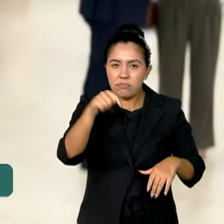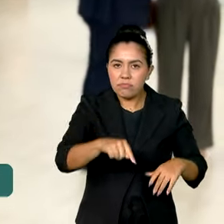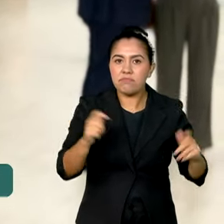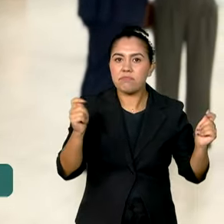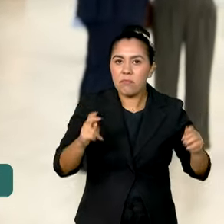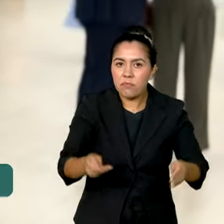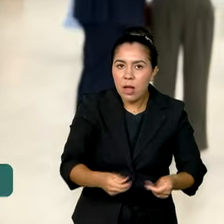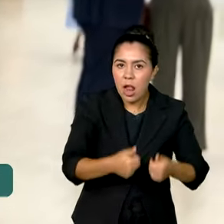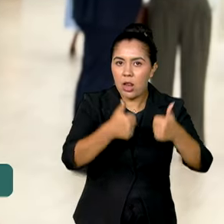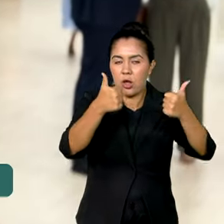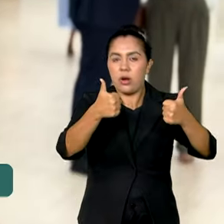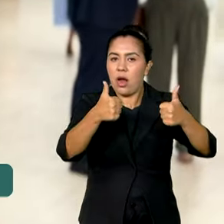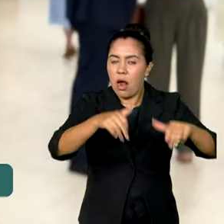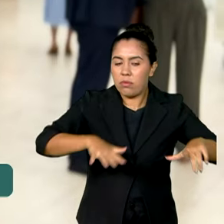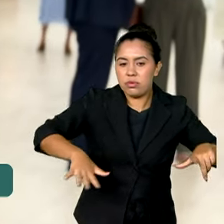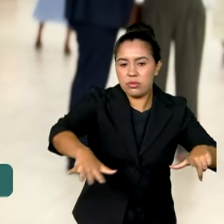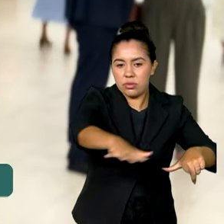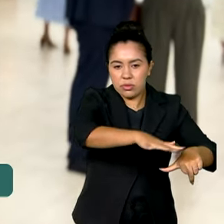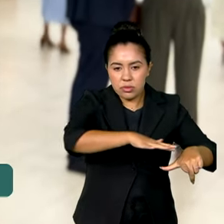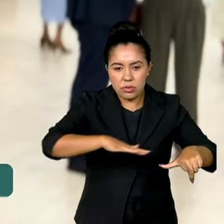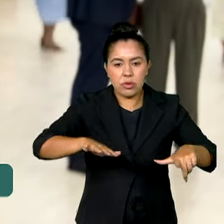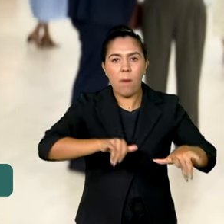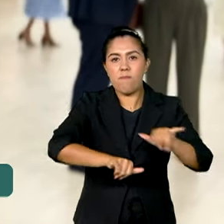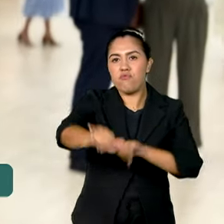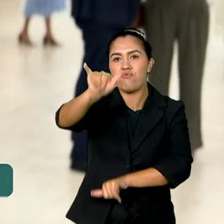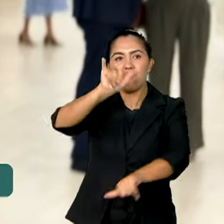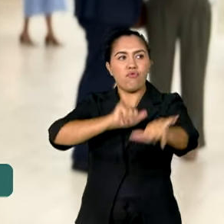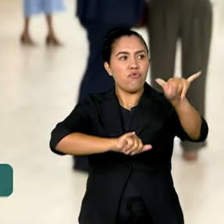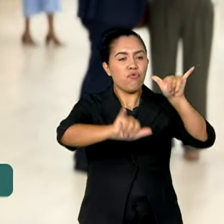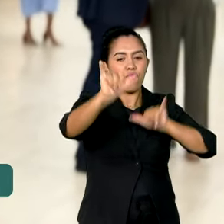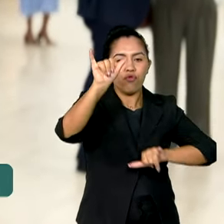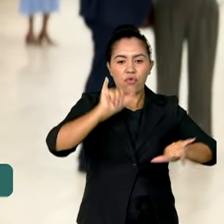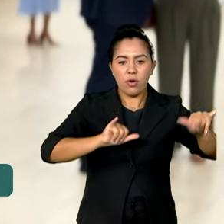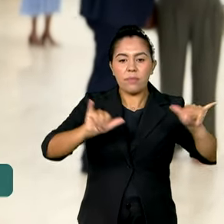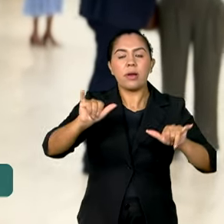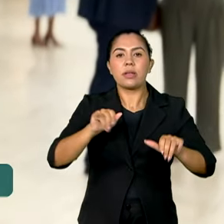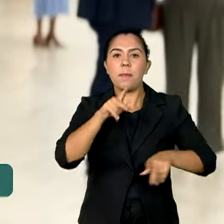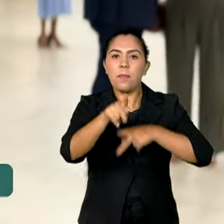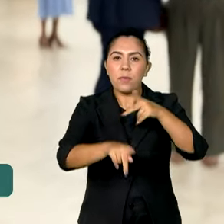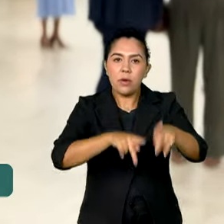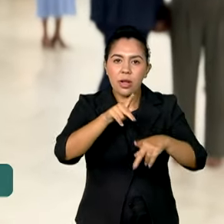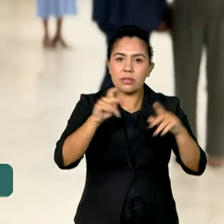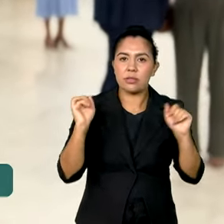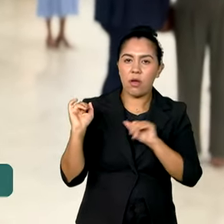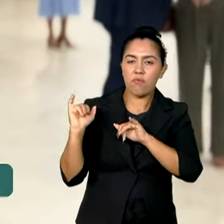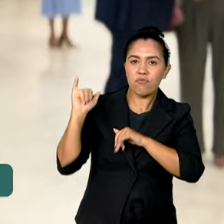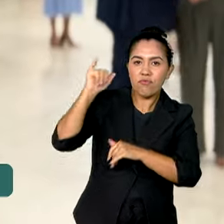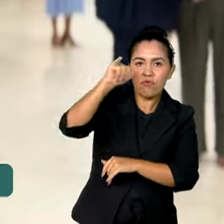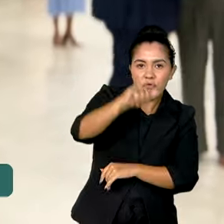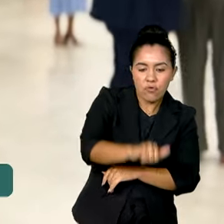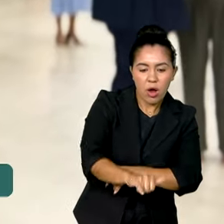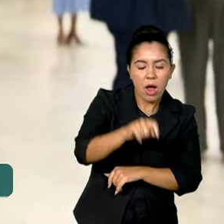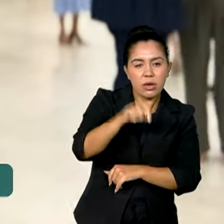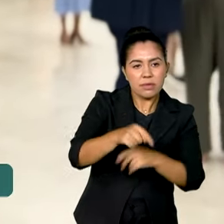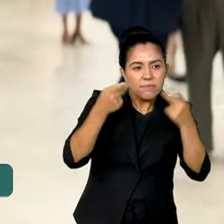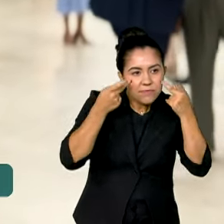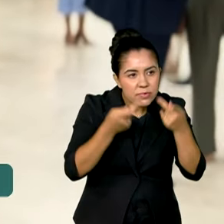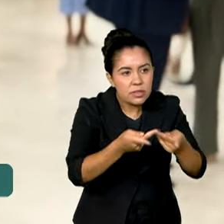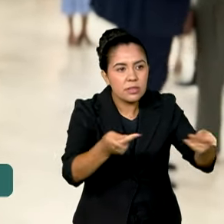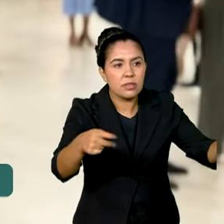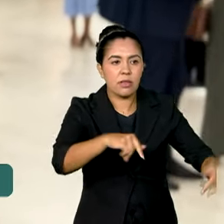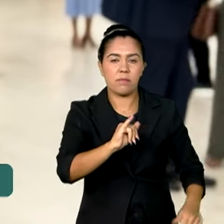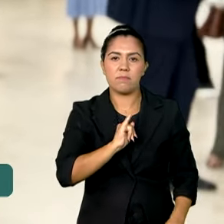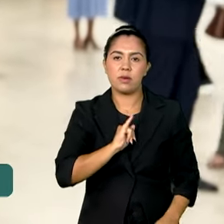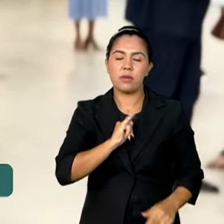melhorar a infraestrutura aeroportuária para fazer com que a população venha para a Imperatriz, sobretudo com mais